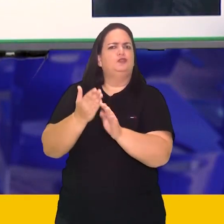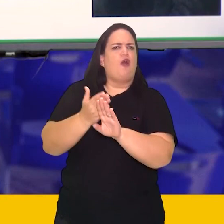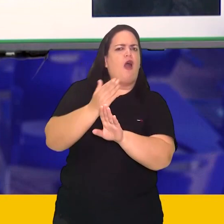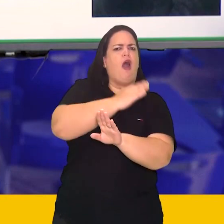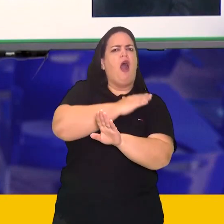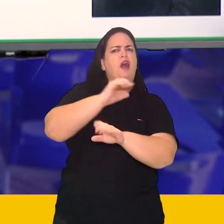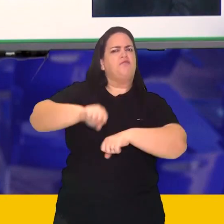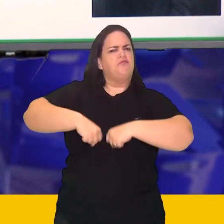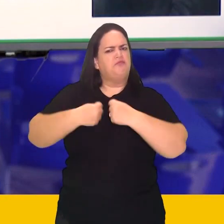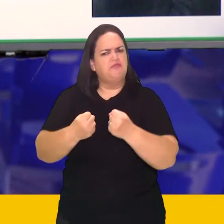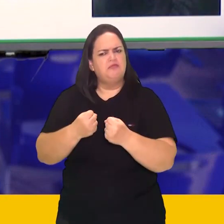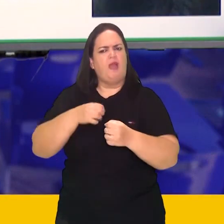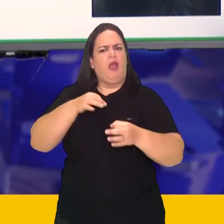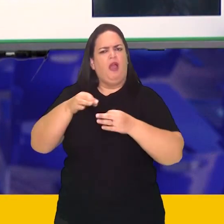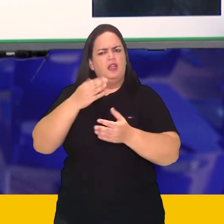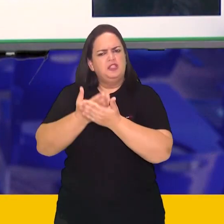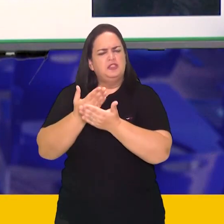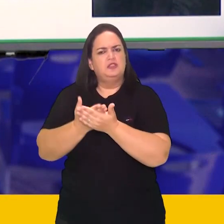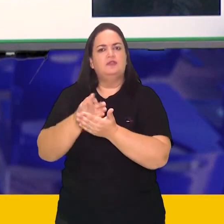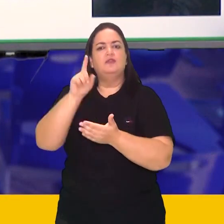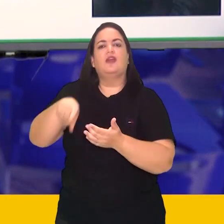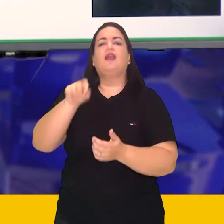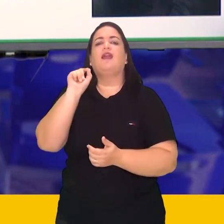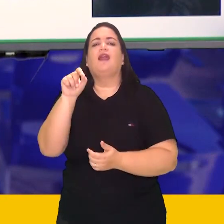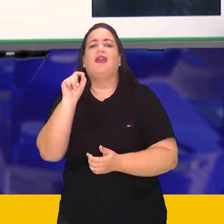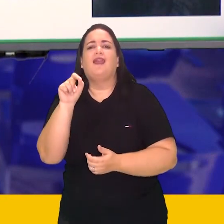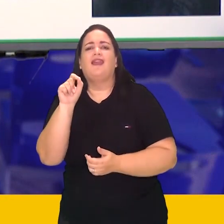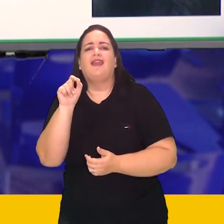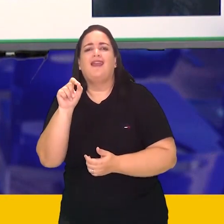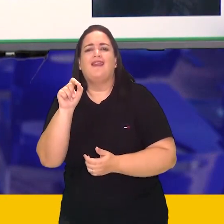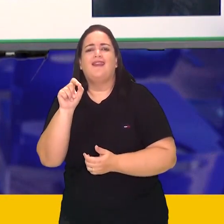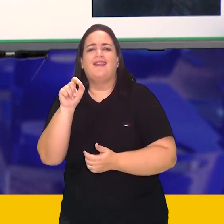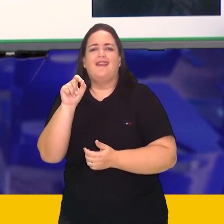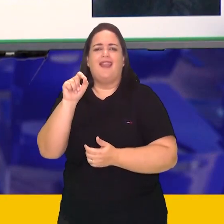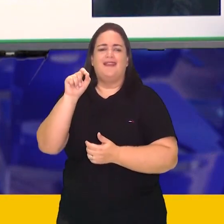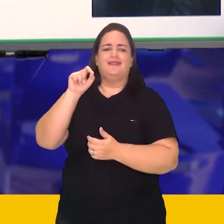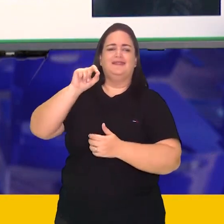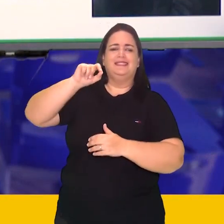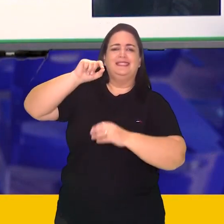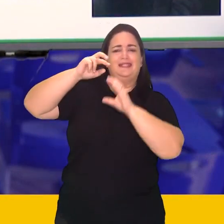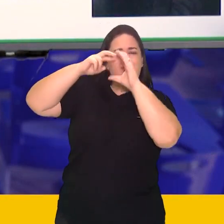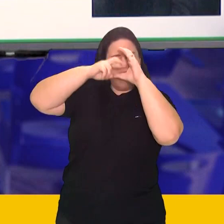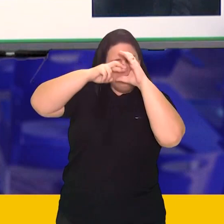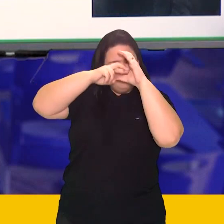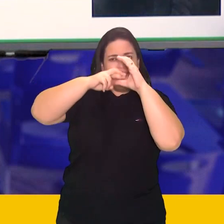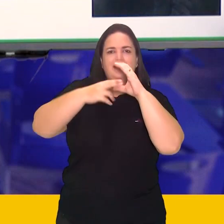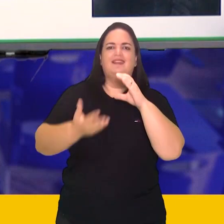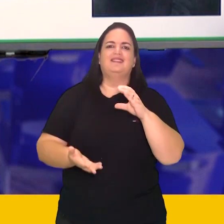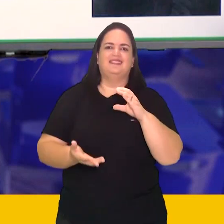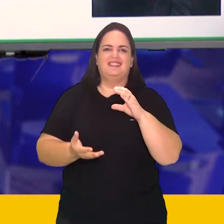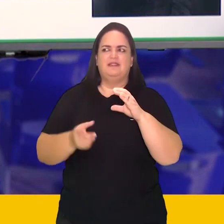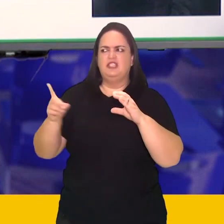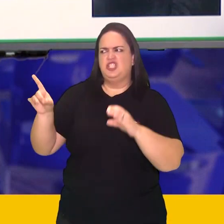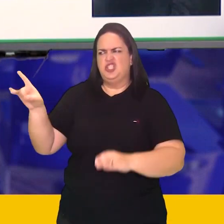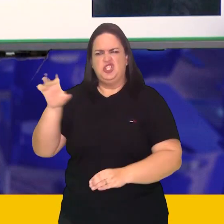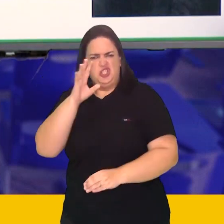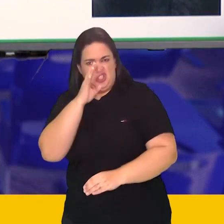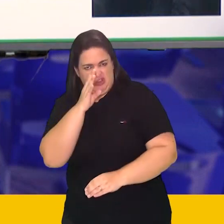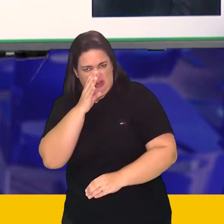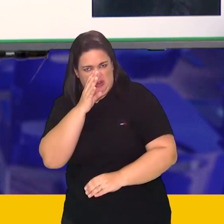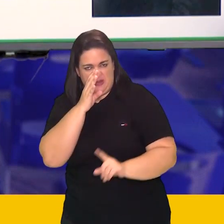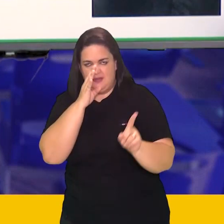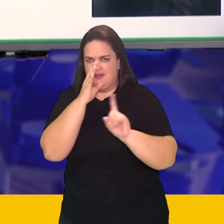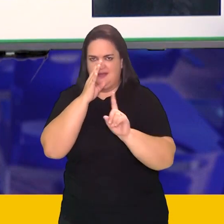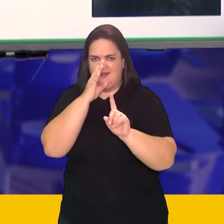para isso, é o detetive. E esse detetive não é um mero observador dessa história. Ele